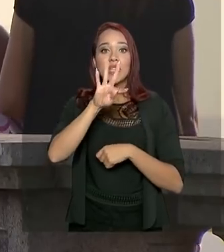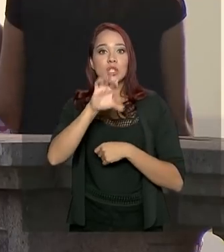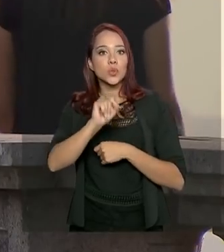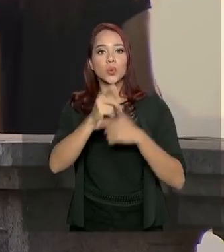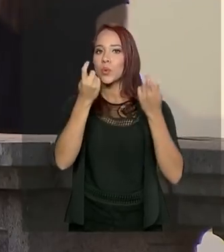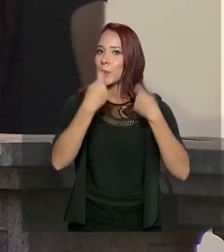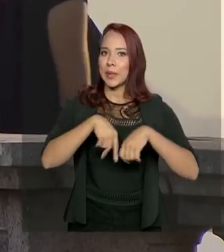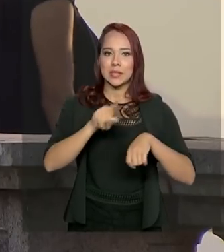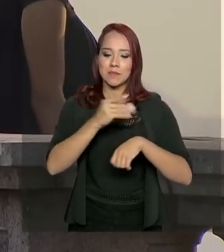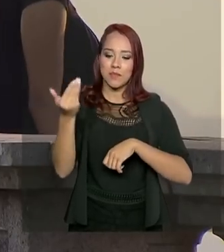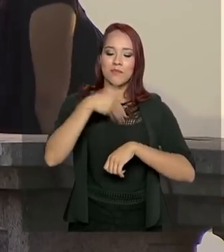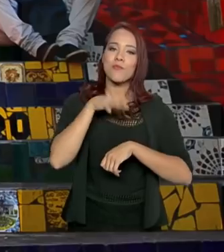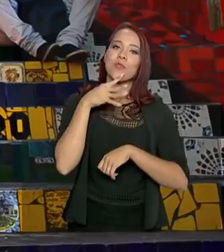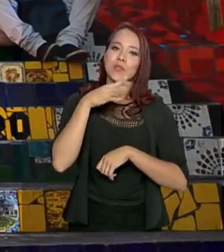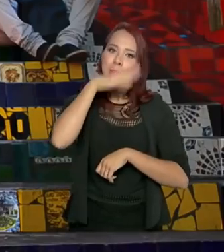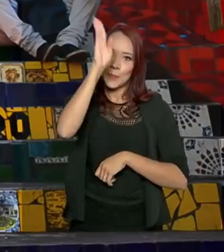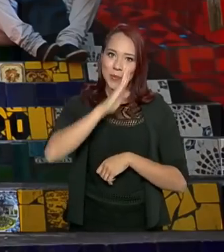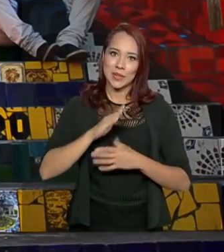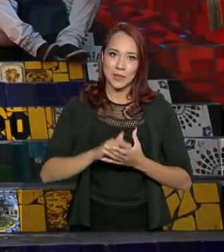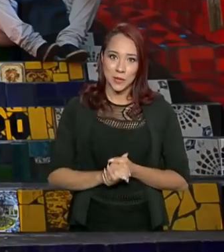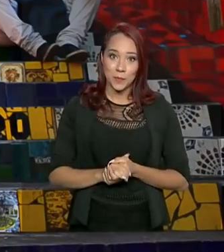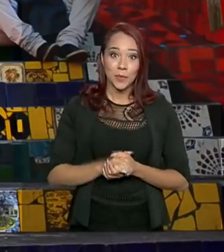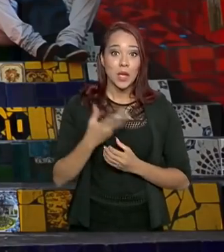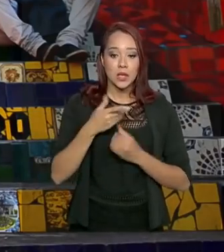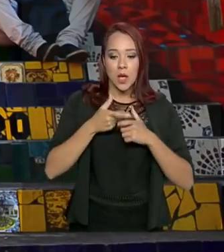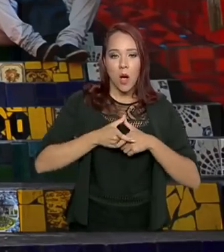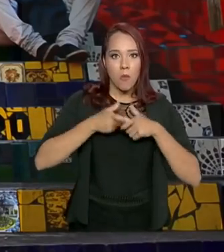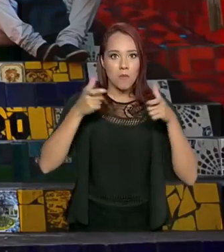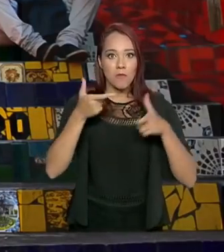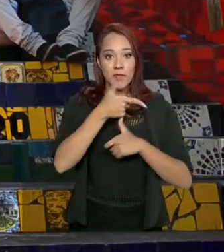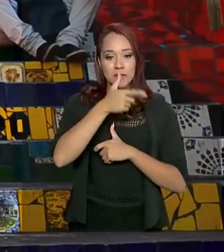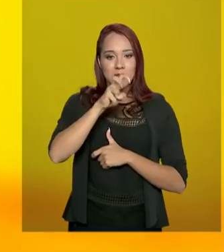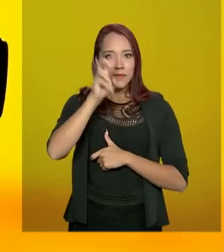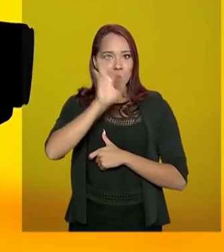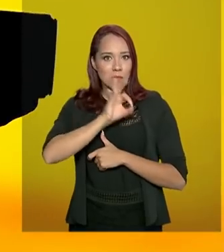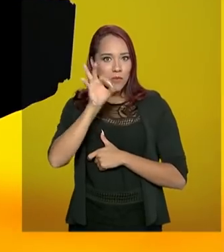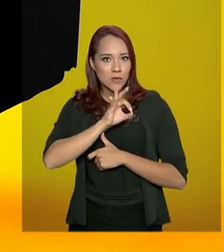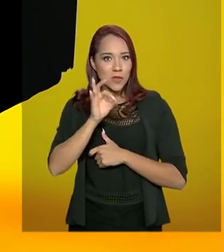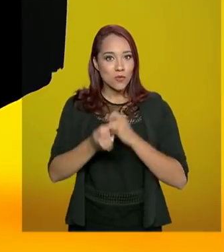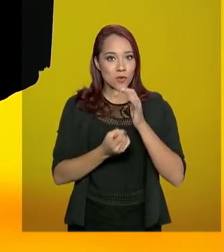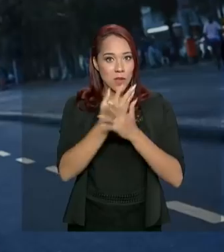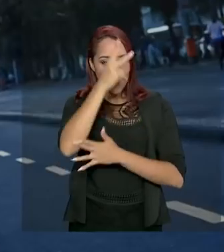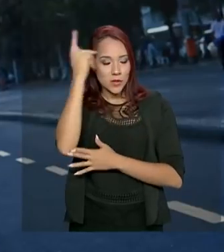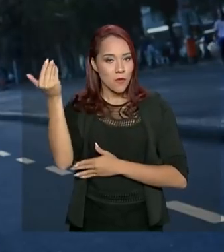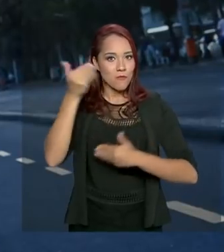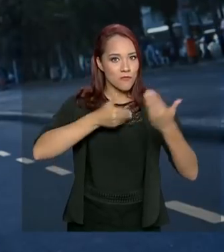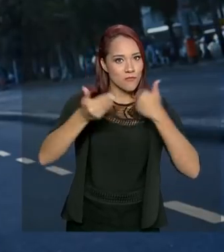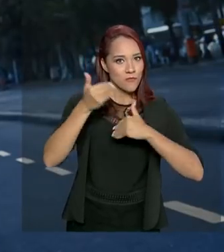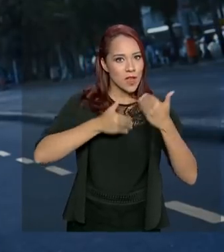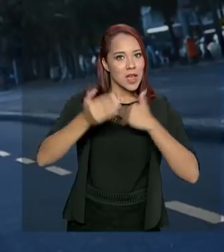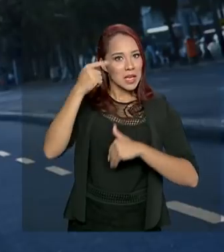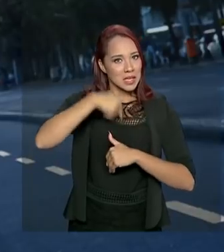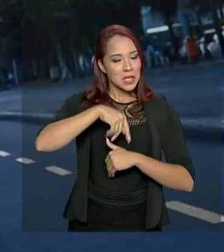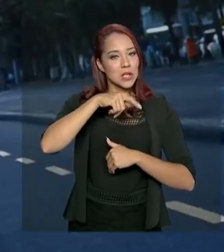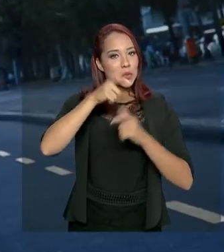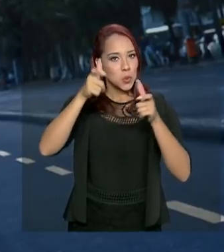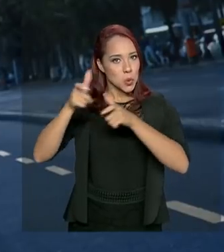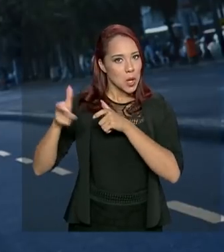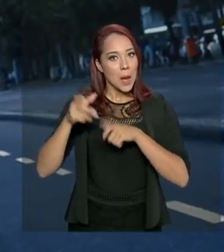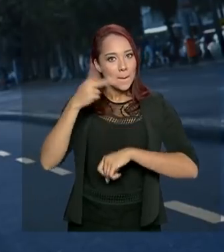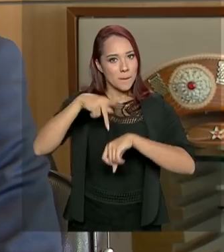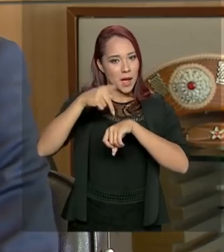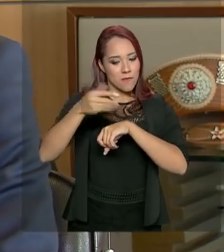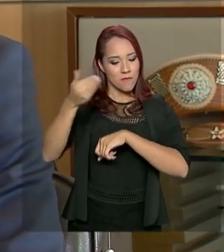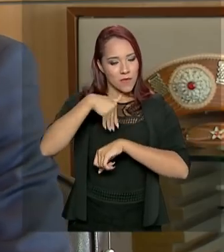para conhecer o Brasil. A medida fez crescer em 25% o número de visitantes desses locais ao